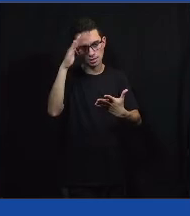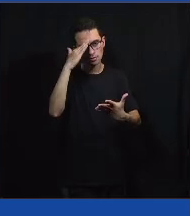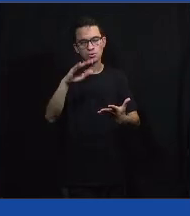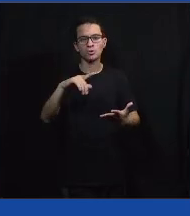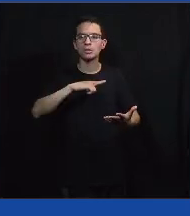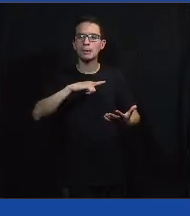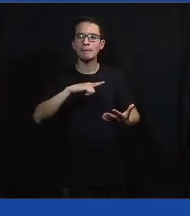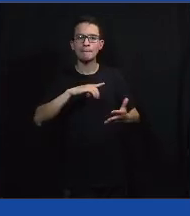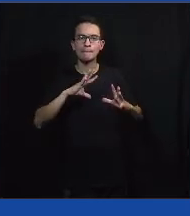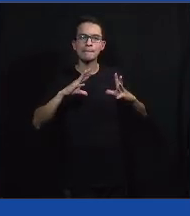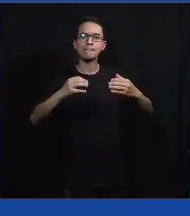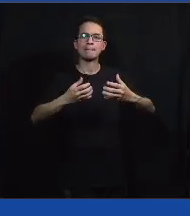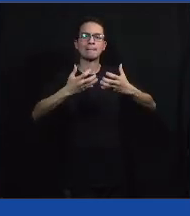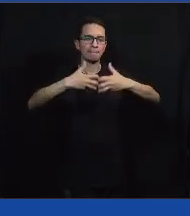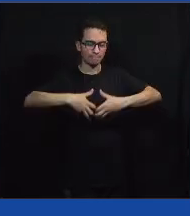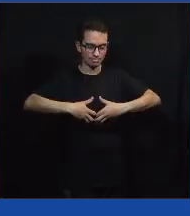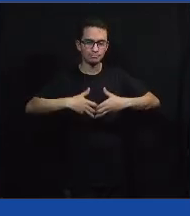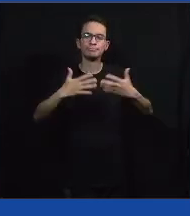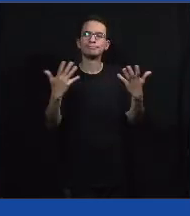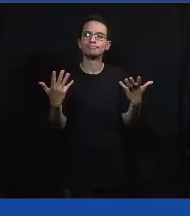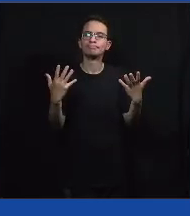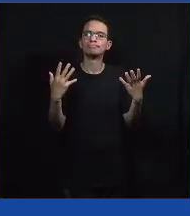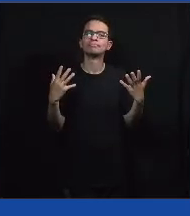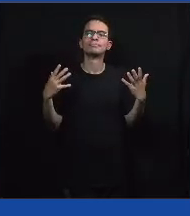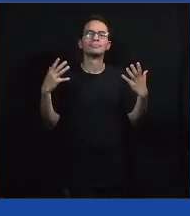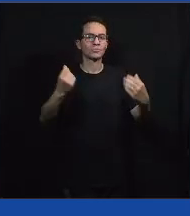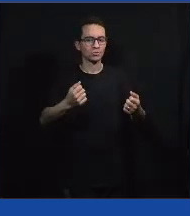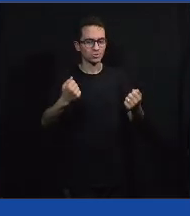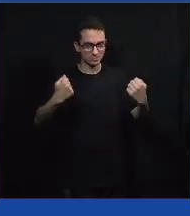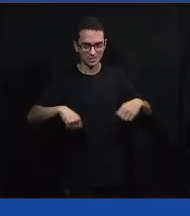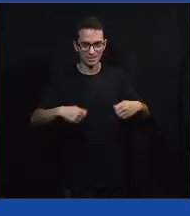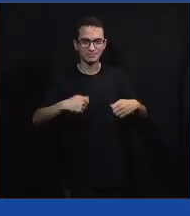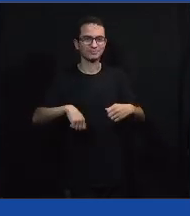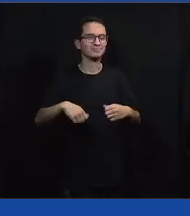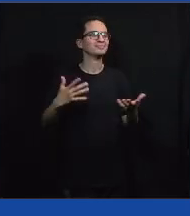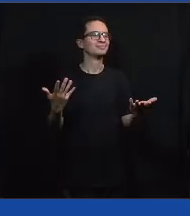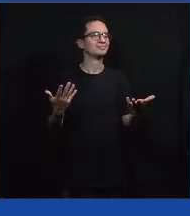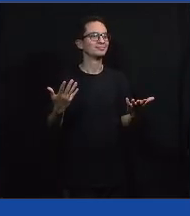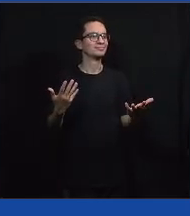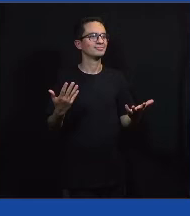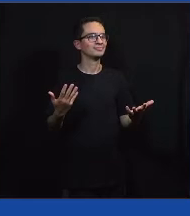e etc. E as escolas precisam ter um dinheiro também para investir nisso.